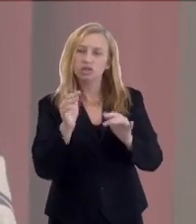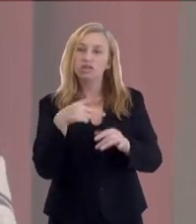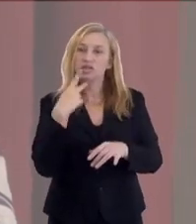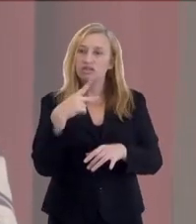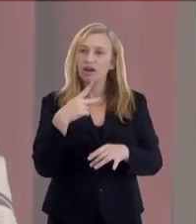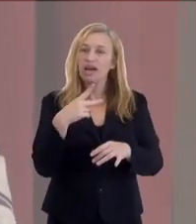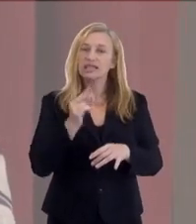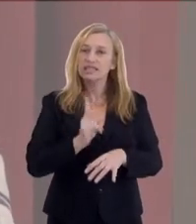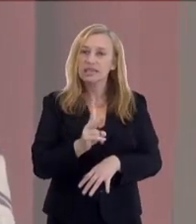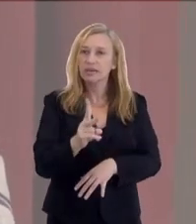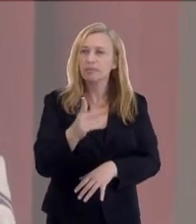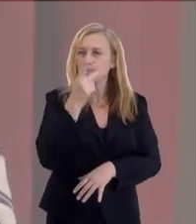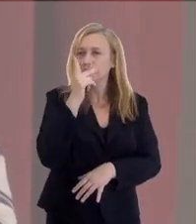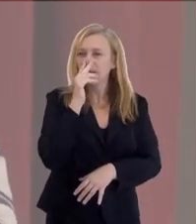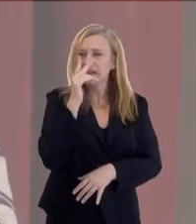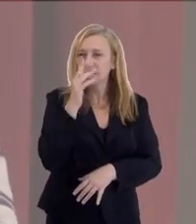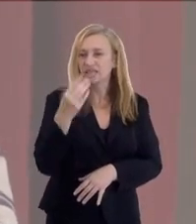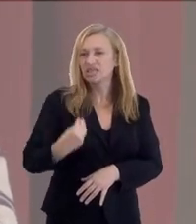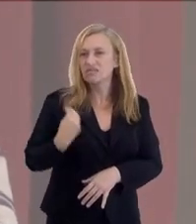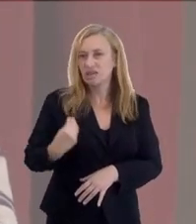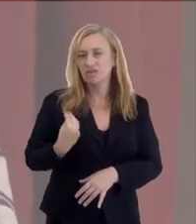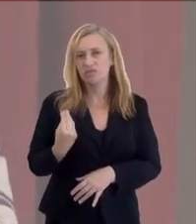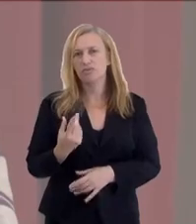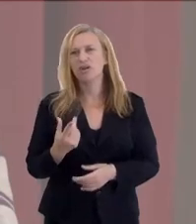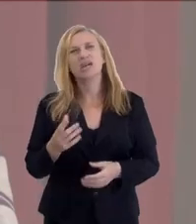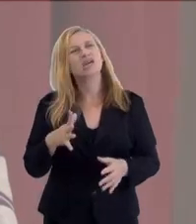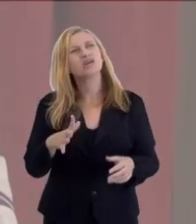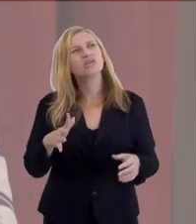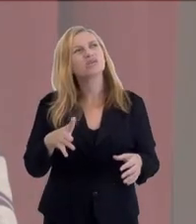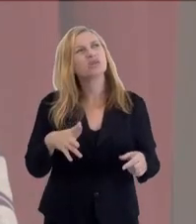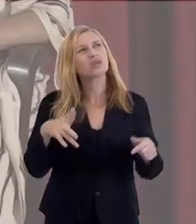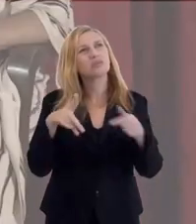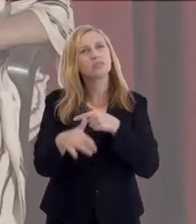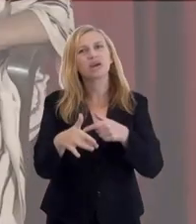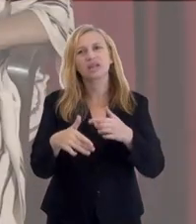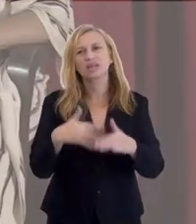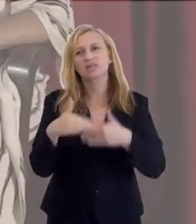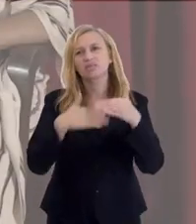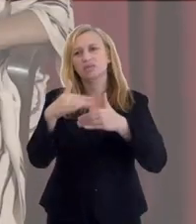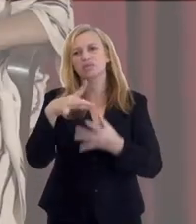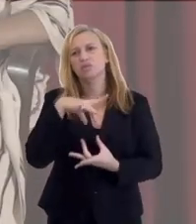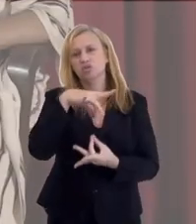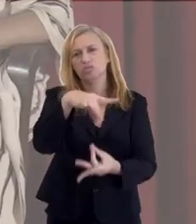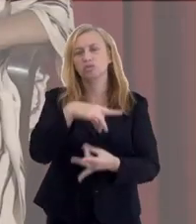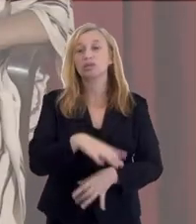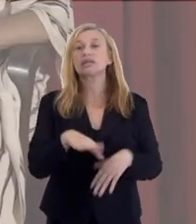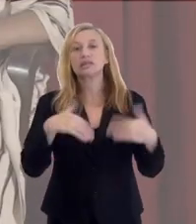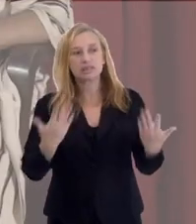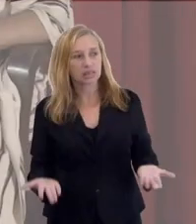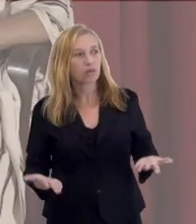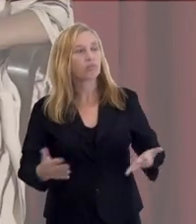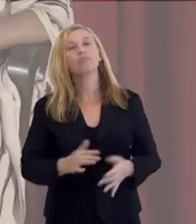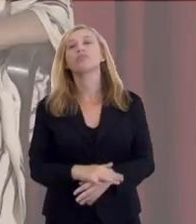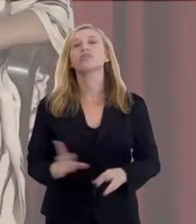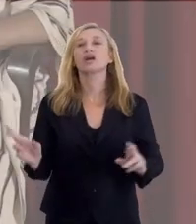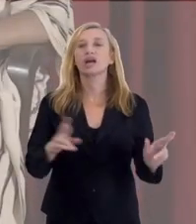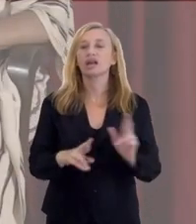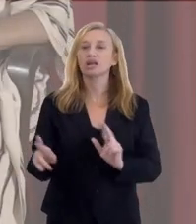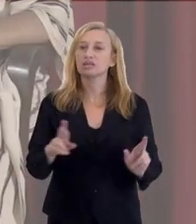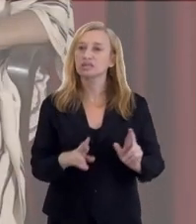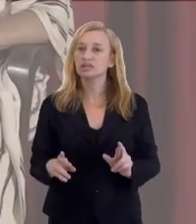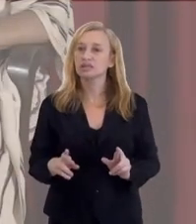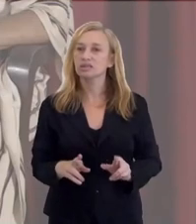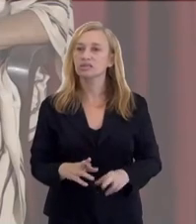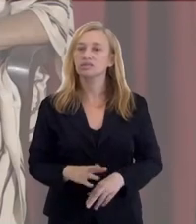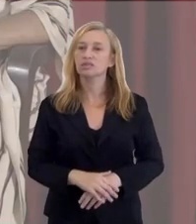estivessem vivos. Isso atrapalha a evolução desse espírito? Então, qual é a nossa relação com o desencarno,